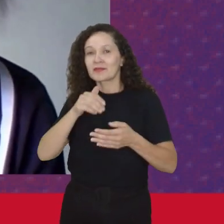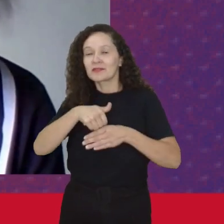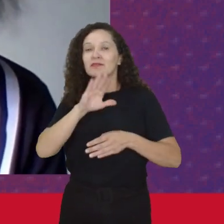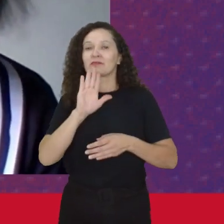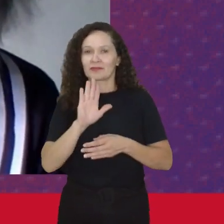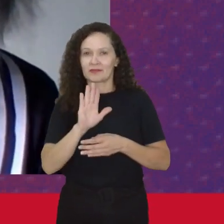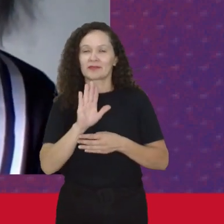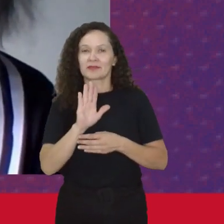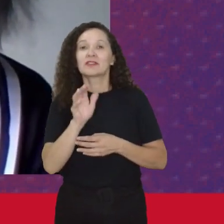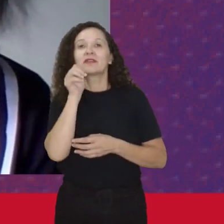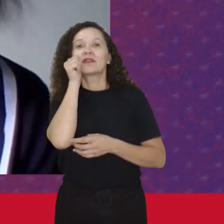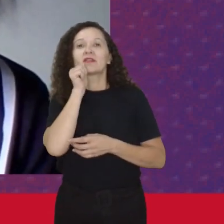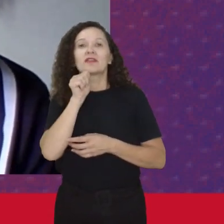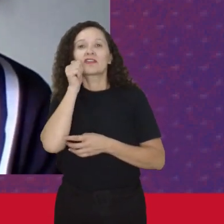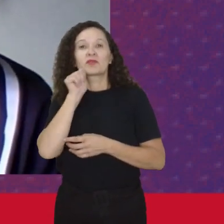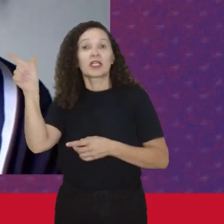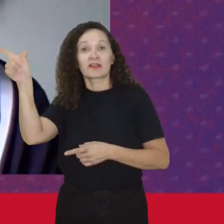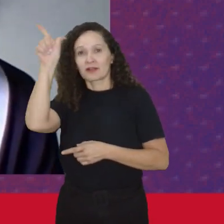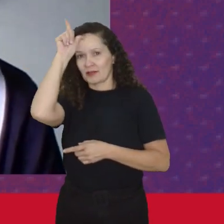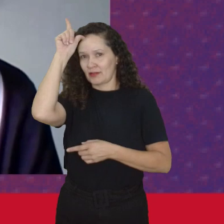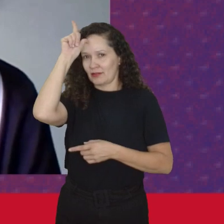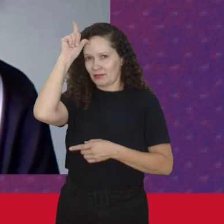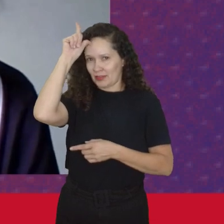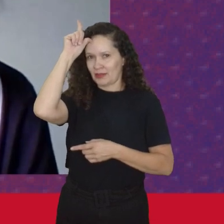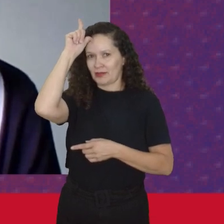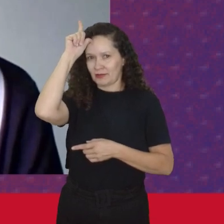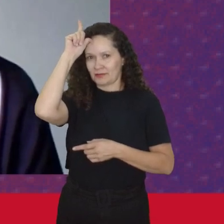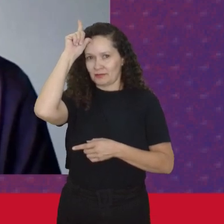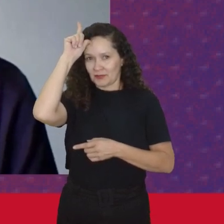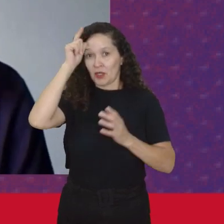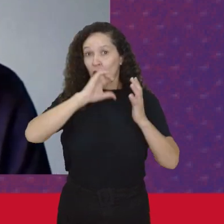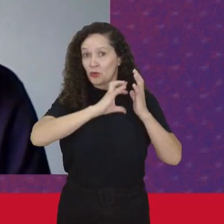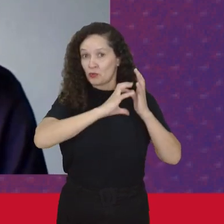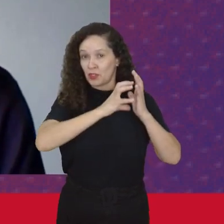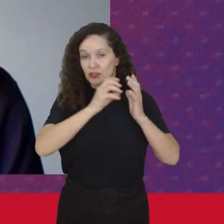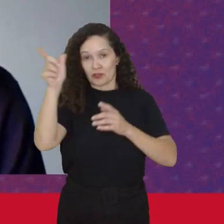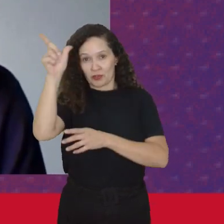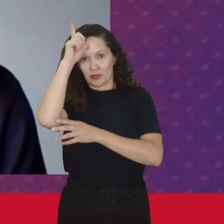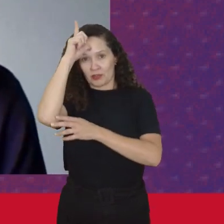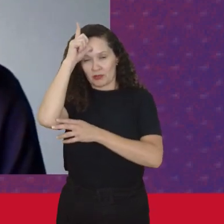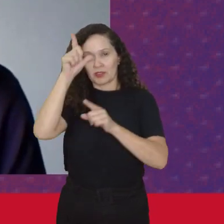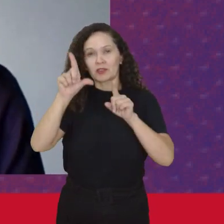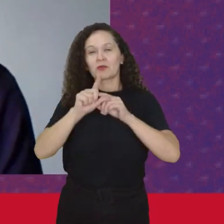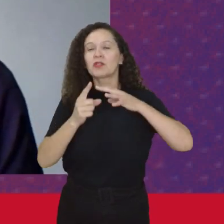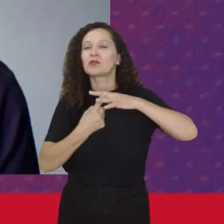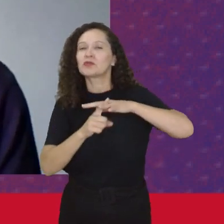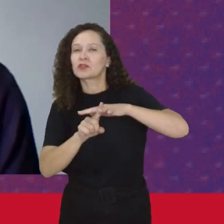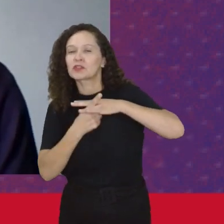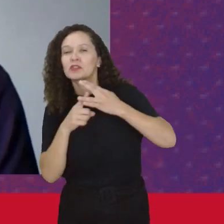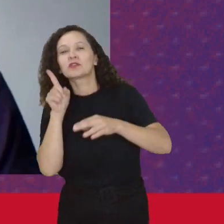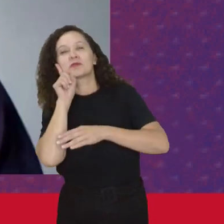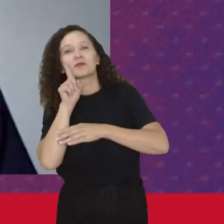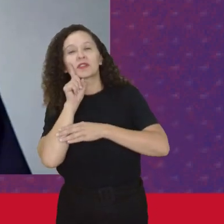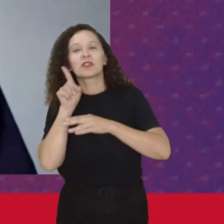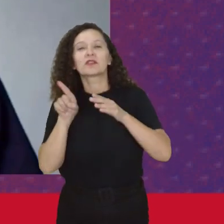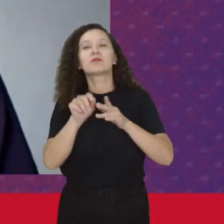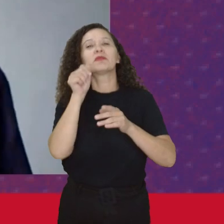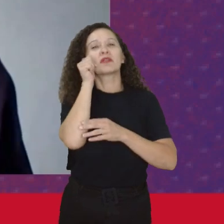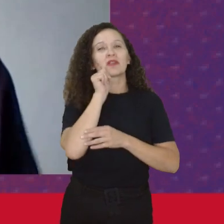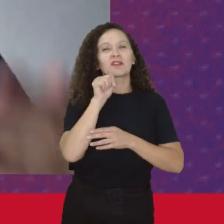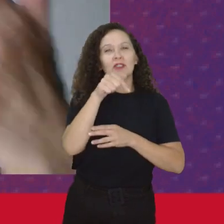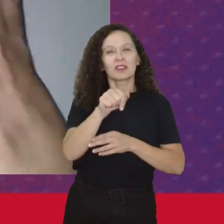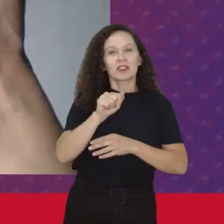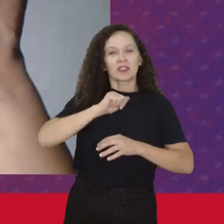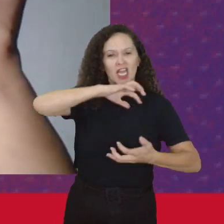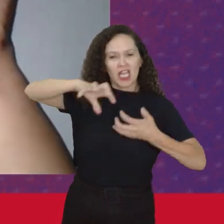Das mulheres Alemãs Do Partido Social Alemão Do Partido Socialista Americano E das mulheres Da